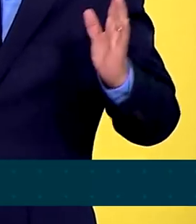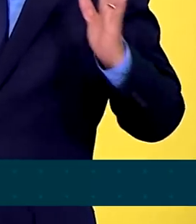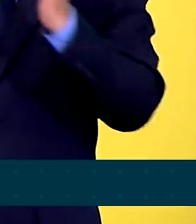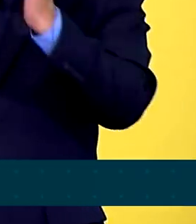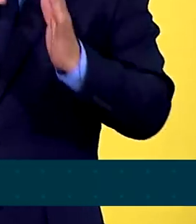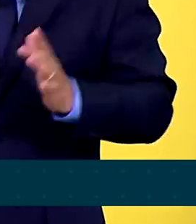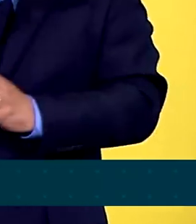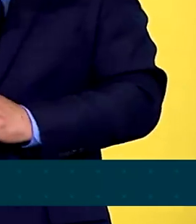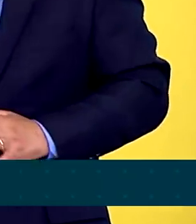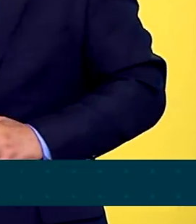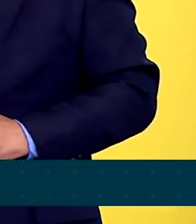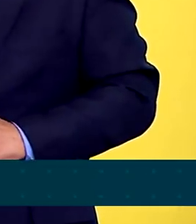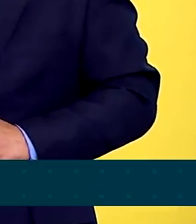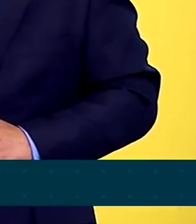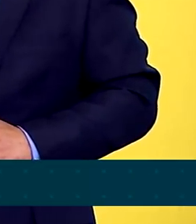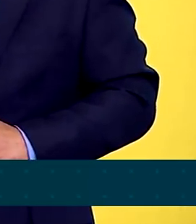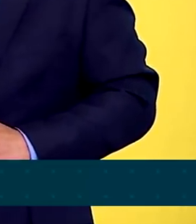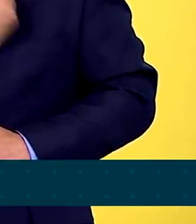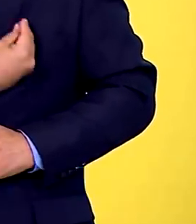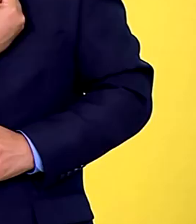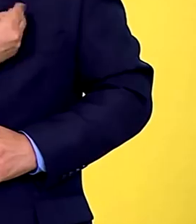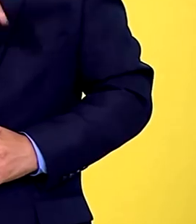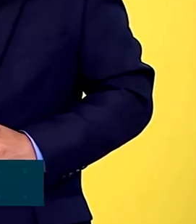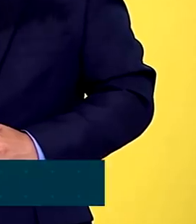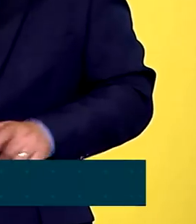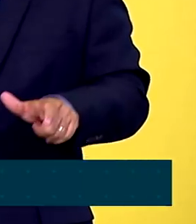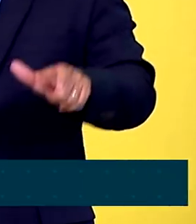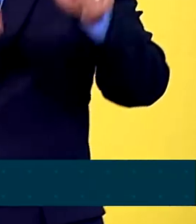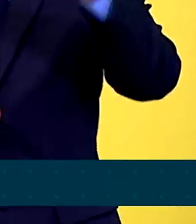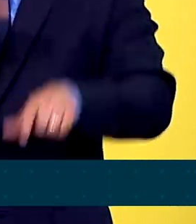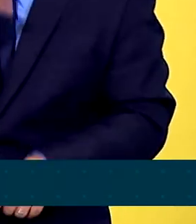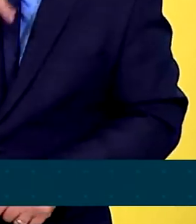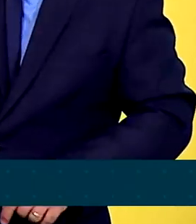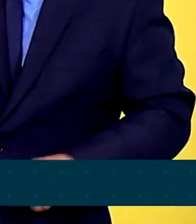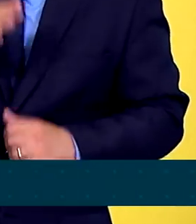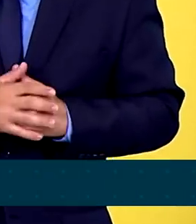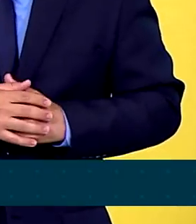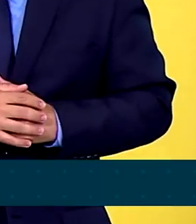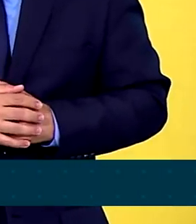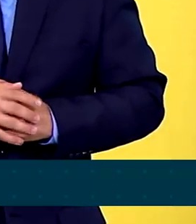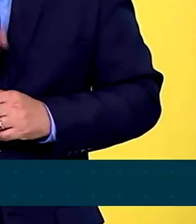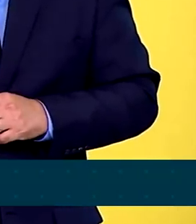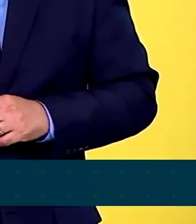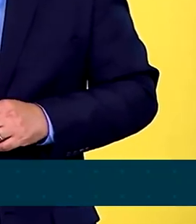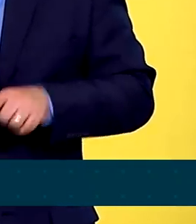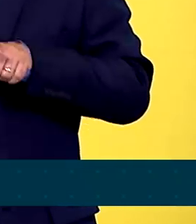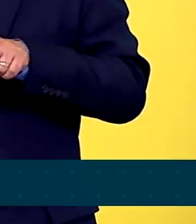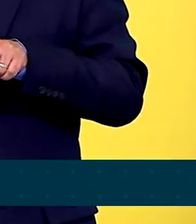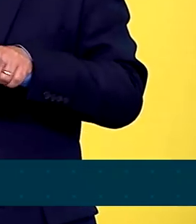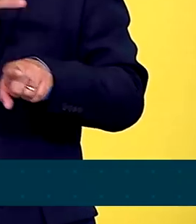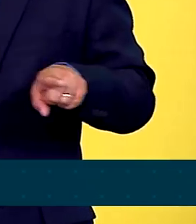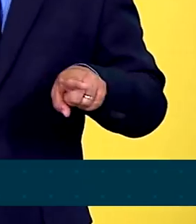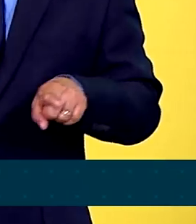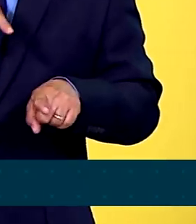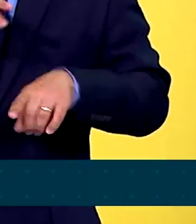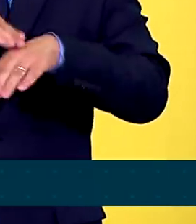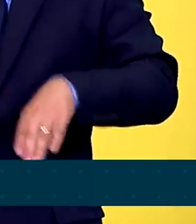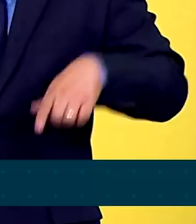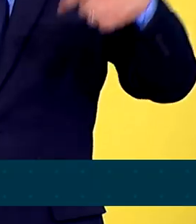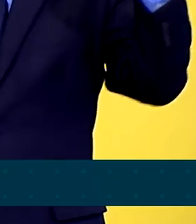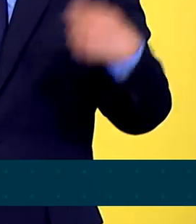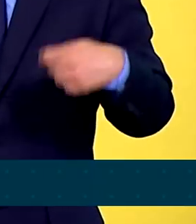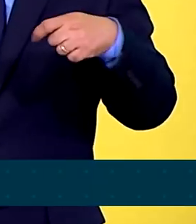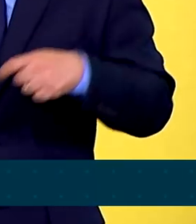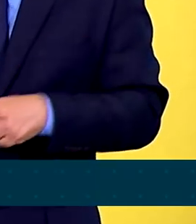100 milhões de vidas de brasileiros e brasileiras. Nossos irmãos, aqueles que mais precisam.